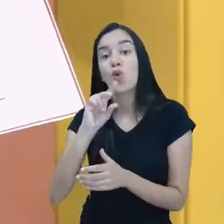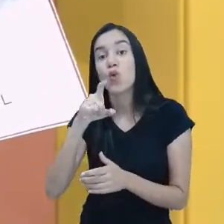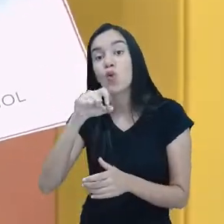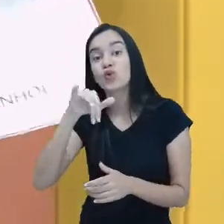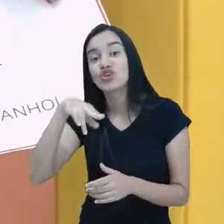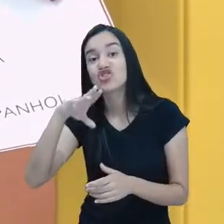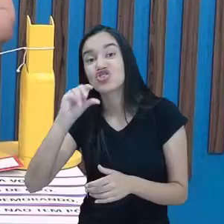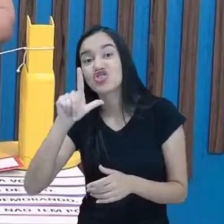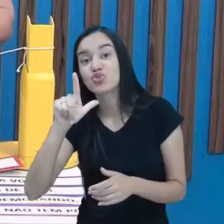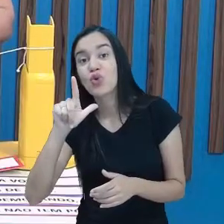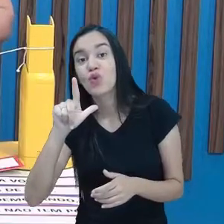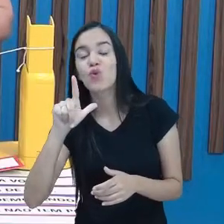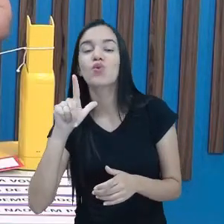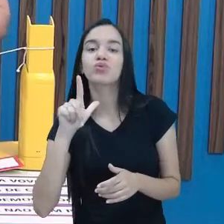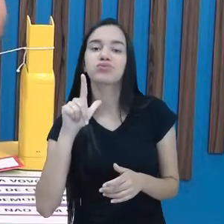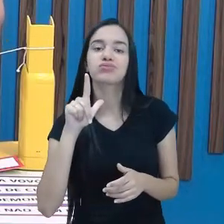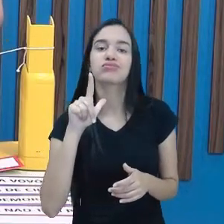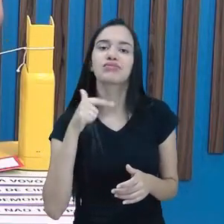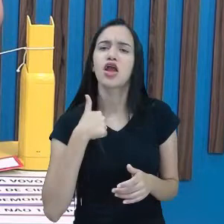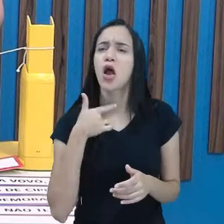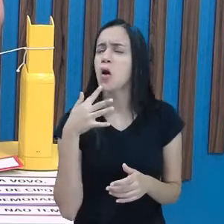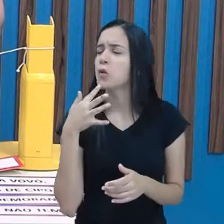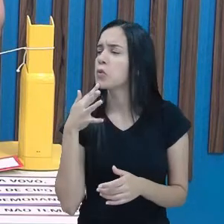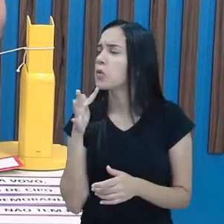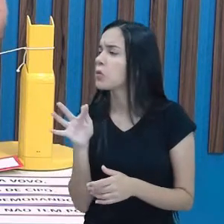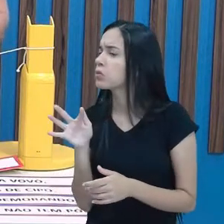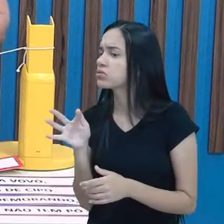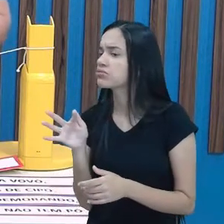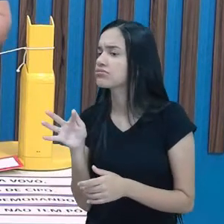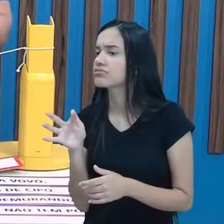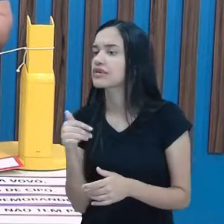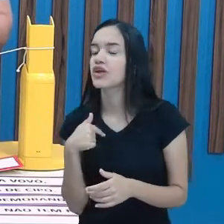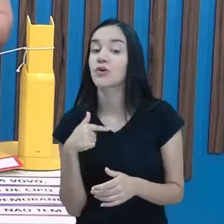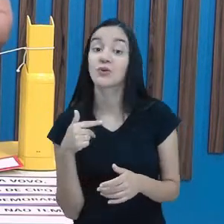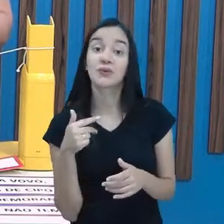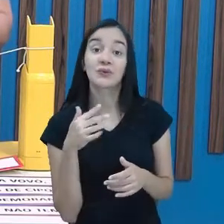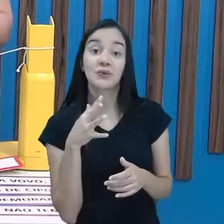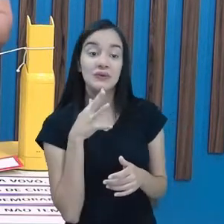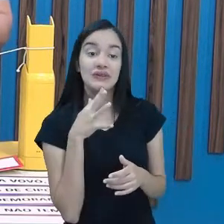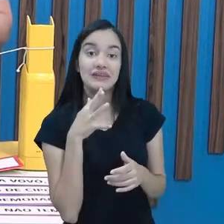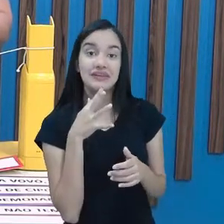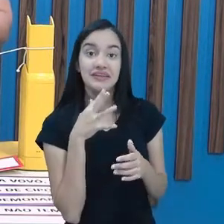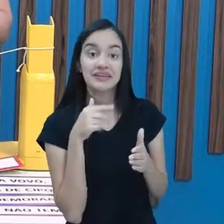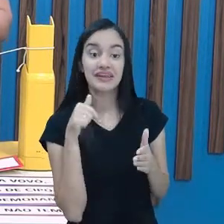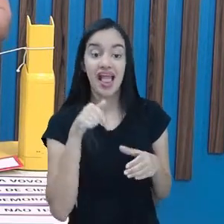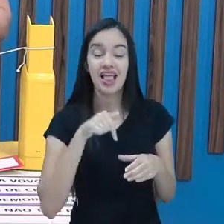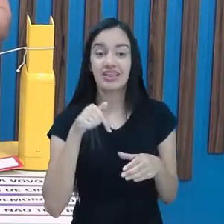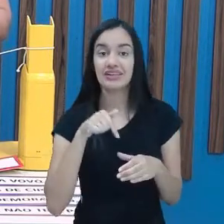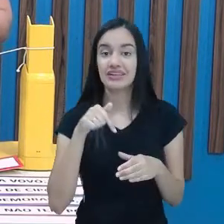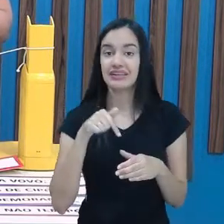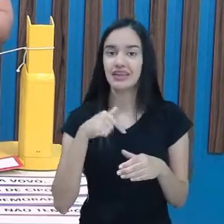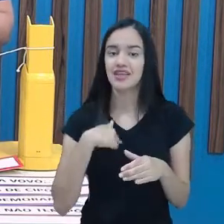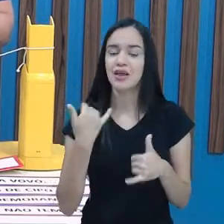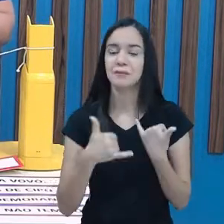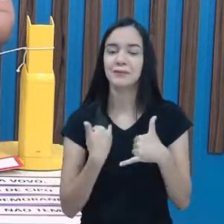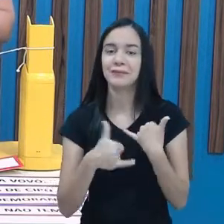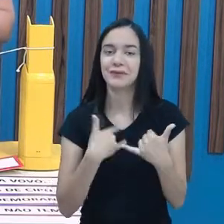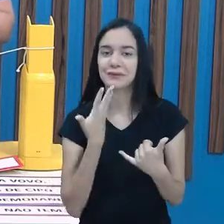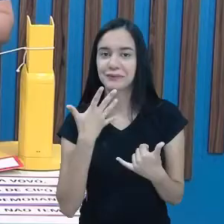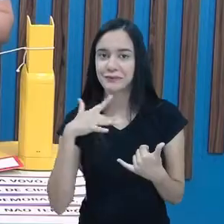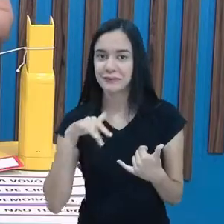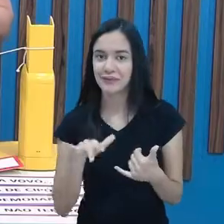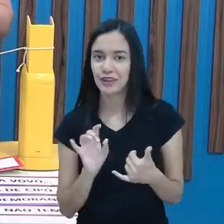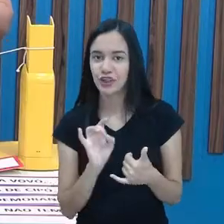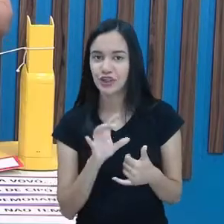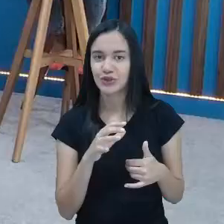espanhol, né? Não, roxinol. Eu não conhecia essa. Eu conhecia essa daqui. Porque quando eu era pequena, eu brincava muito com essa. Quando tinha